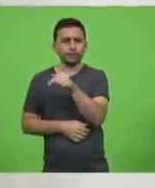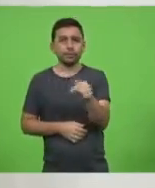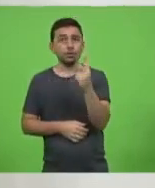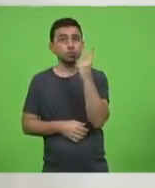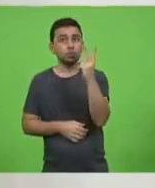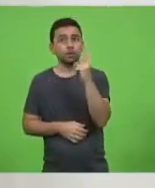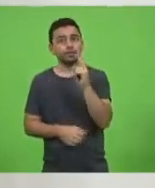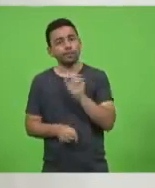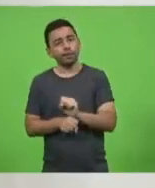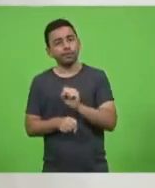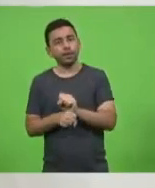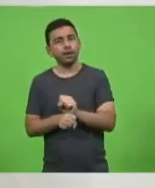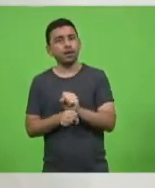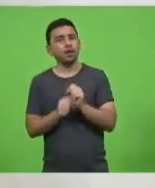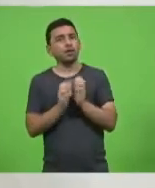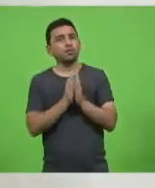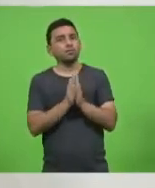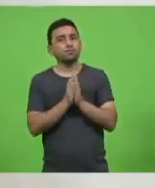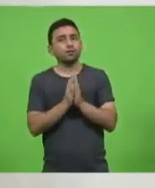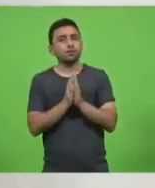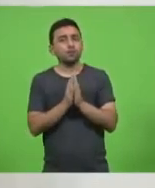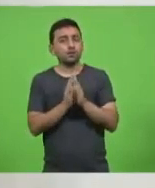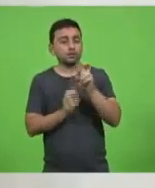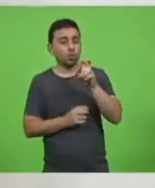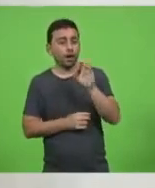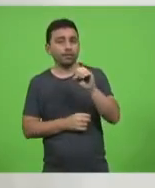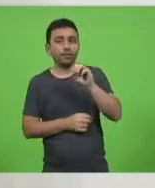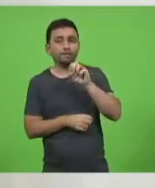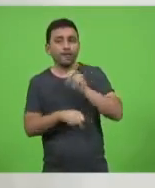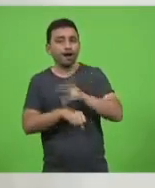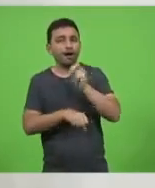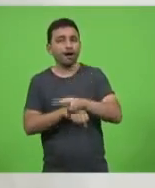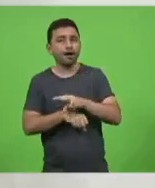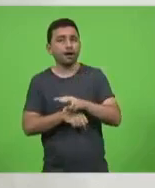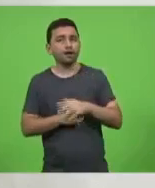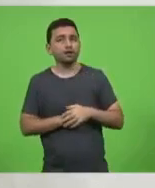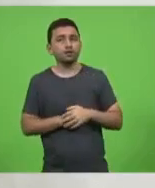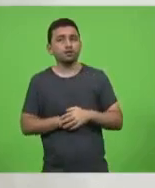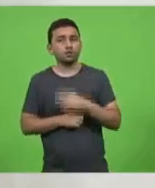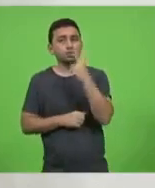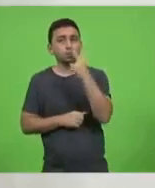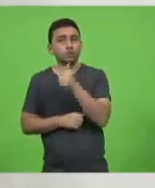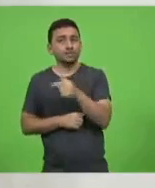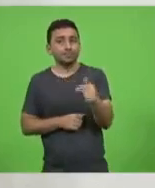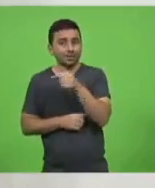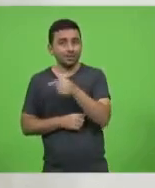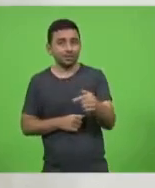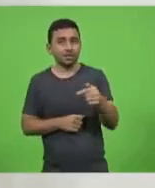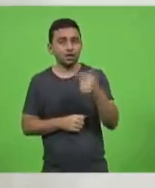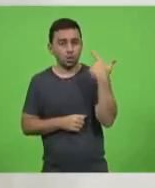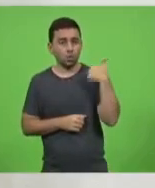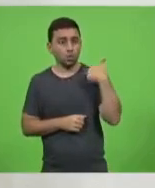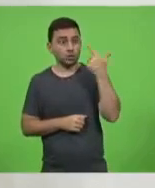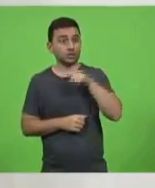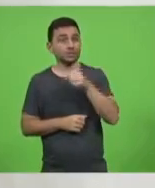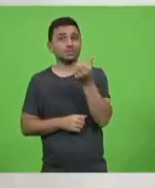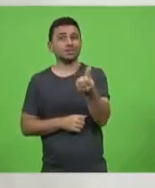oferecendo 50 vagas. Em duas semanas eu consegui contemplar seis.